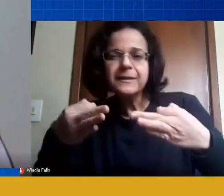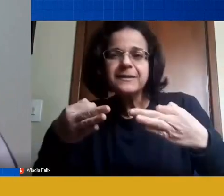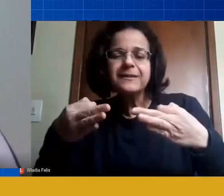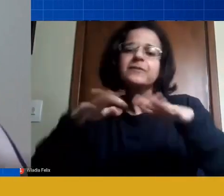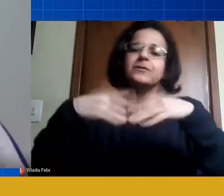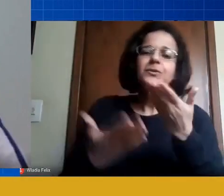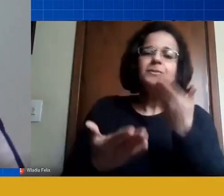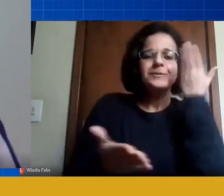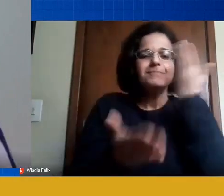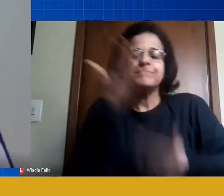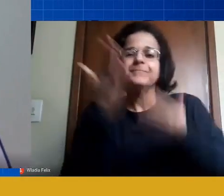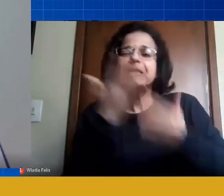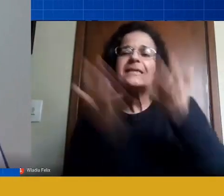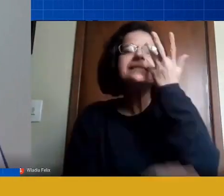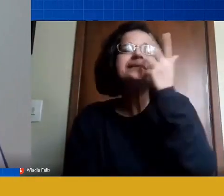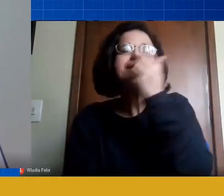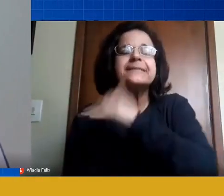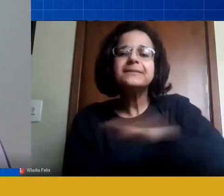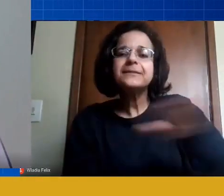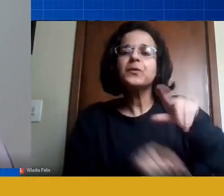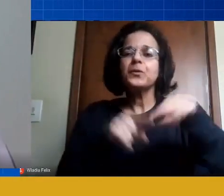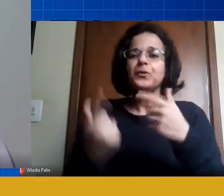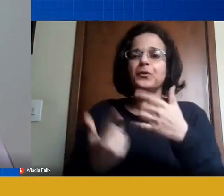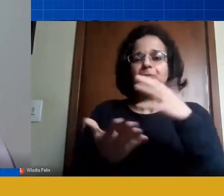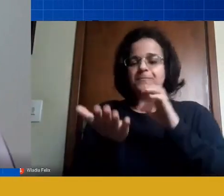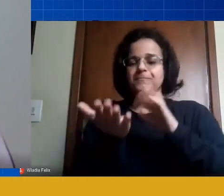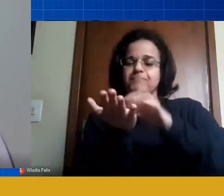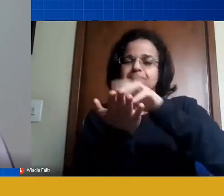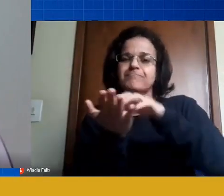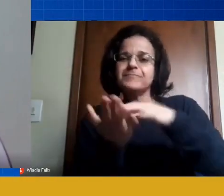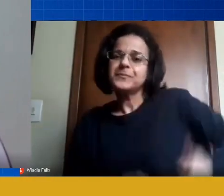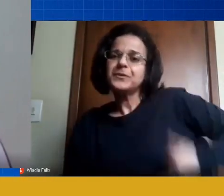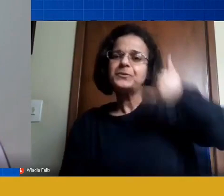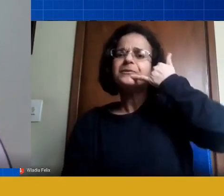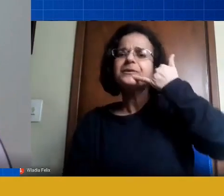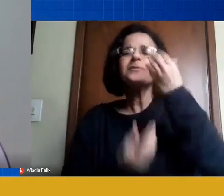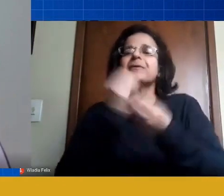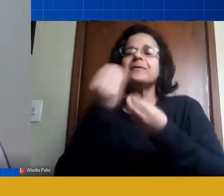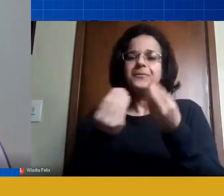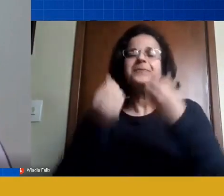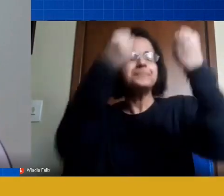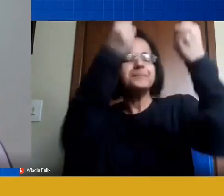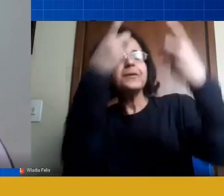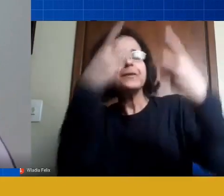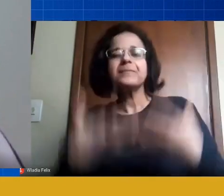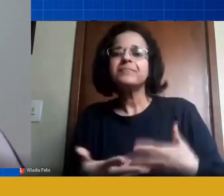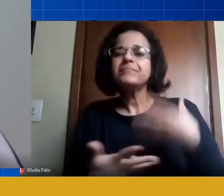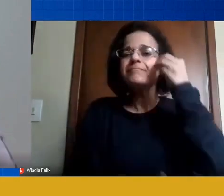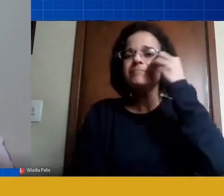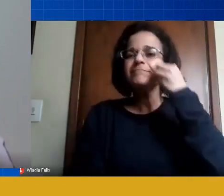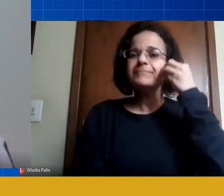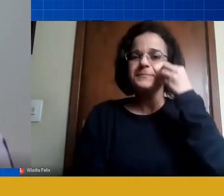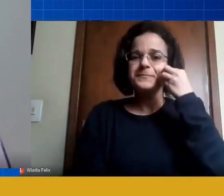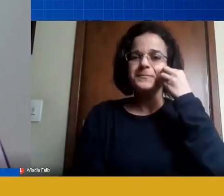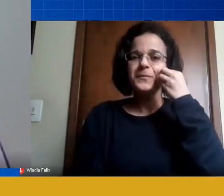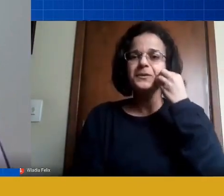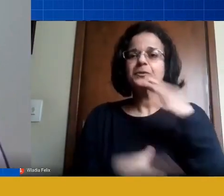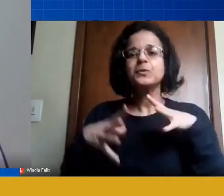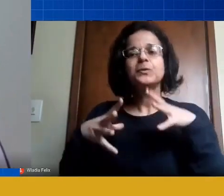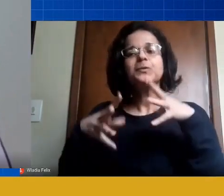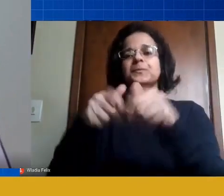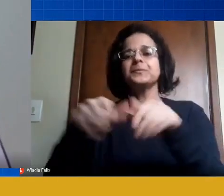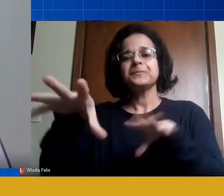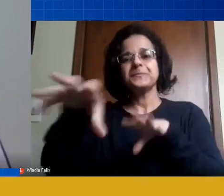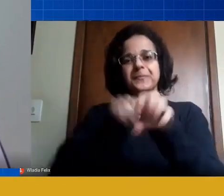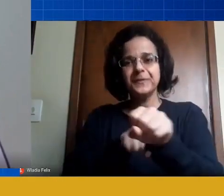prejudicando a criança, será que ela não está muito na tela do celular, fala um pouquinho aí sobre essas experiências diante de todas as formações que você já